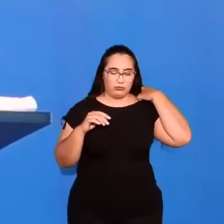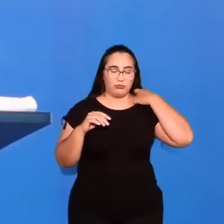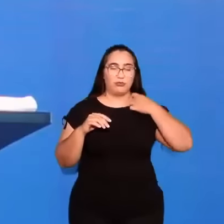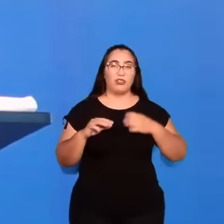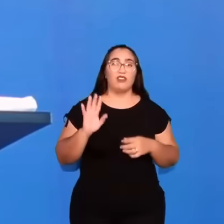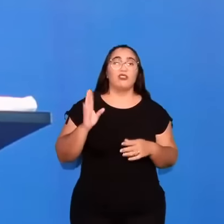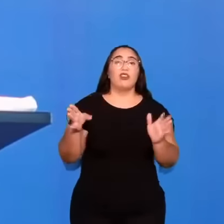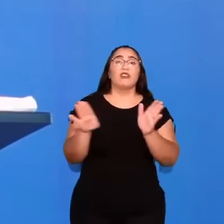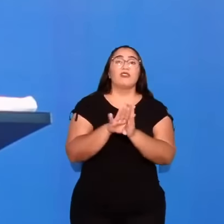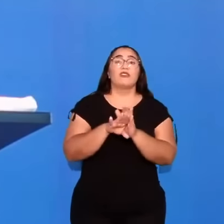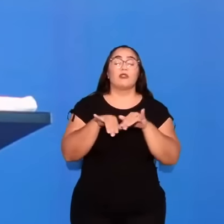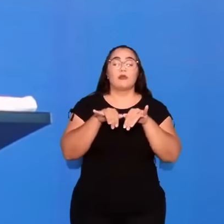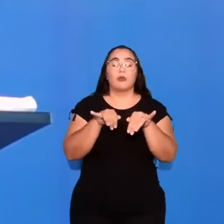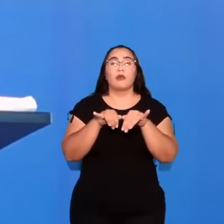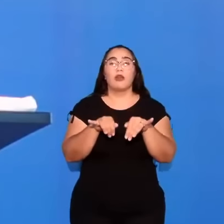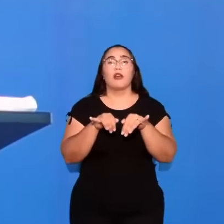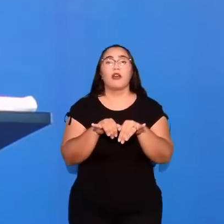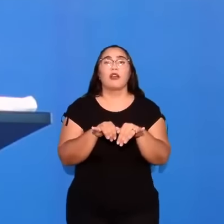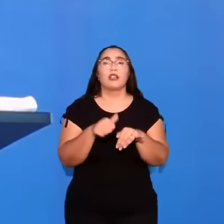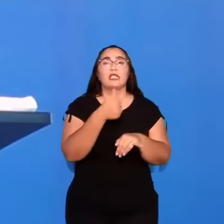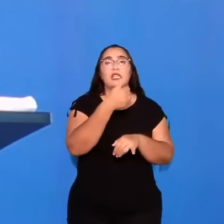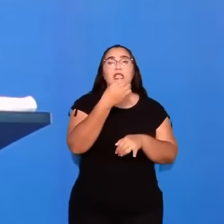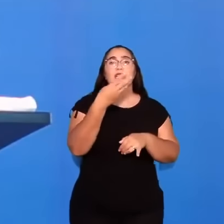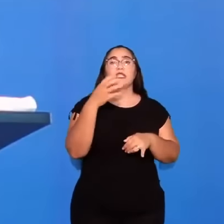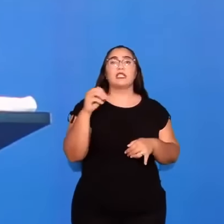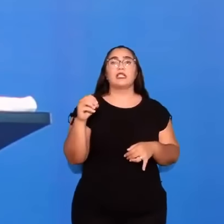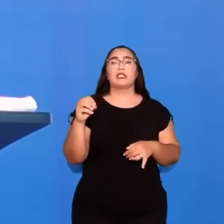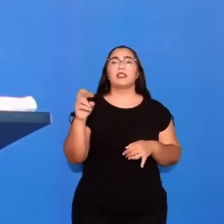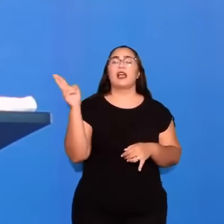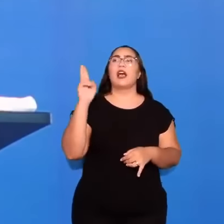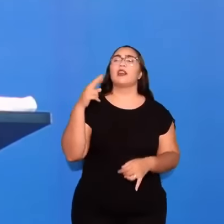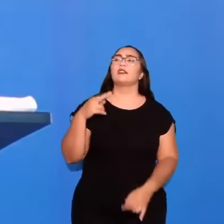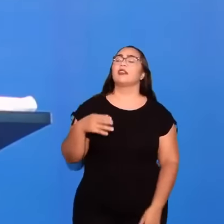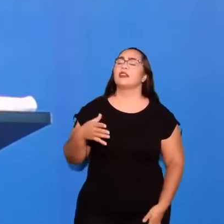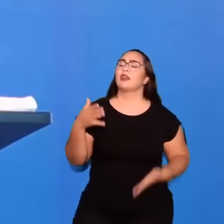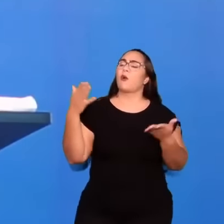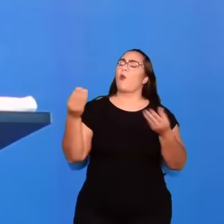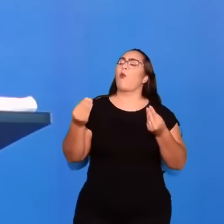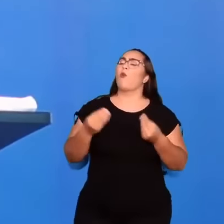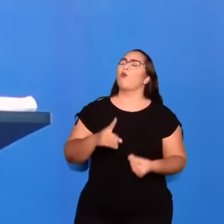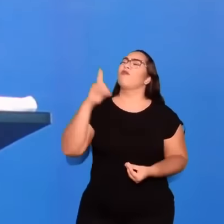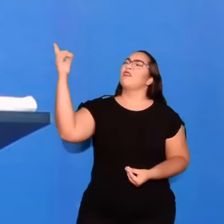Já chega no caixa, 130 reais, eu assim diz o Senhor. O que é isso?